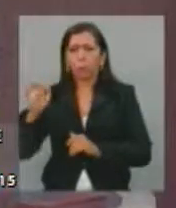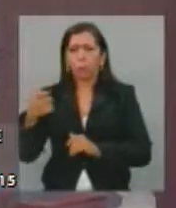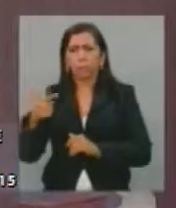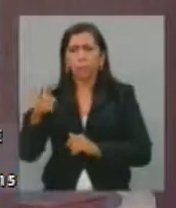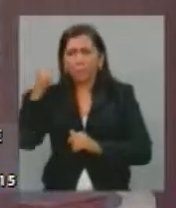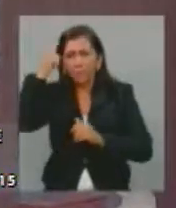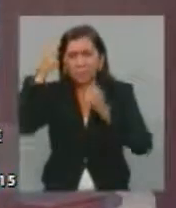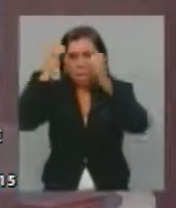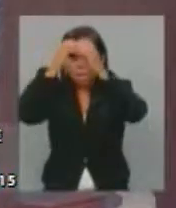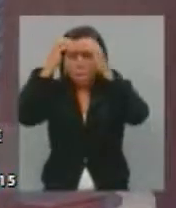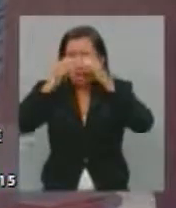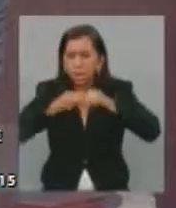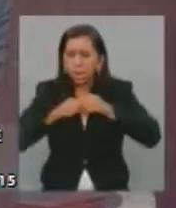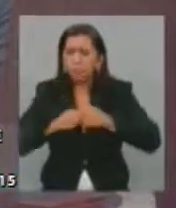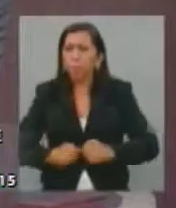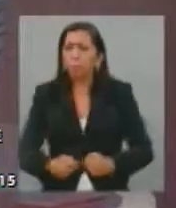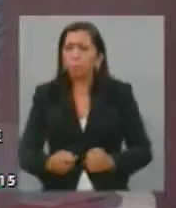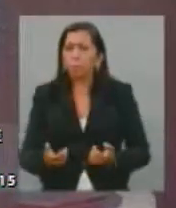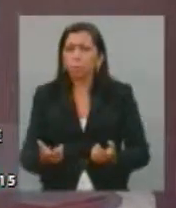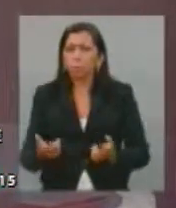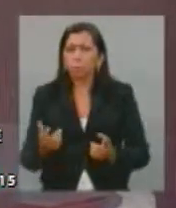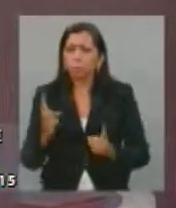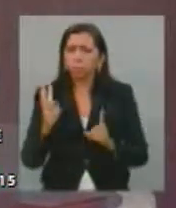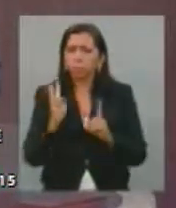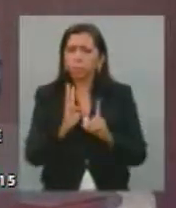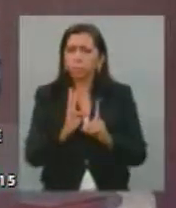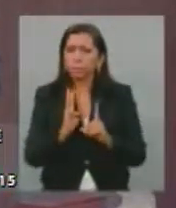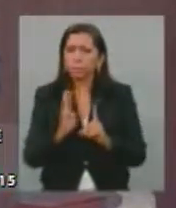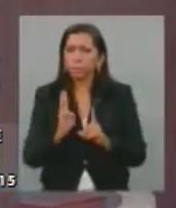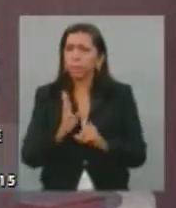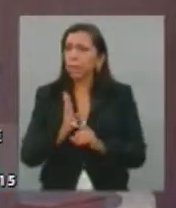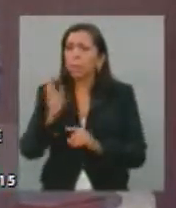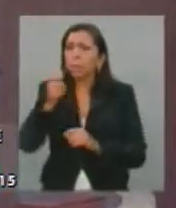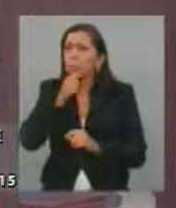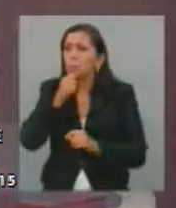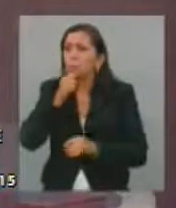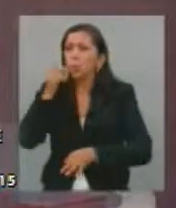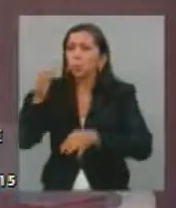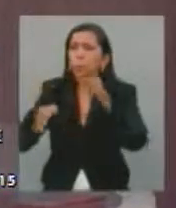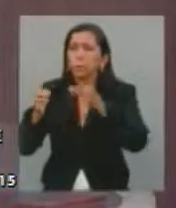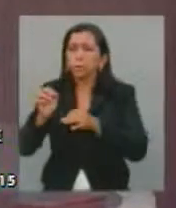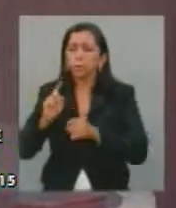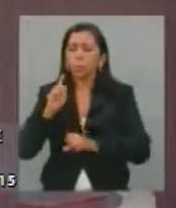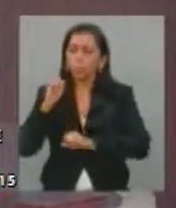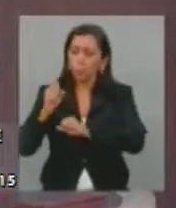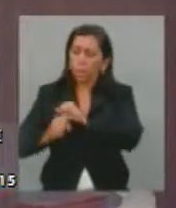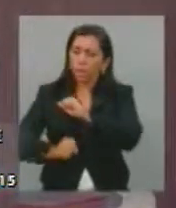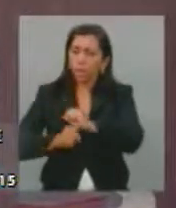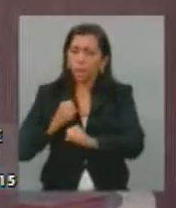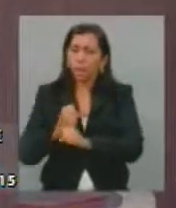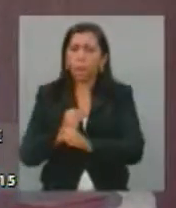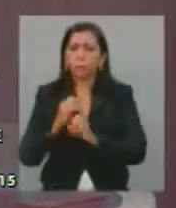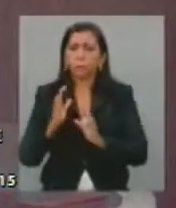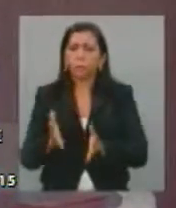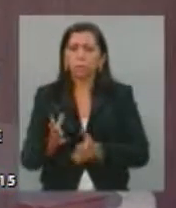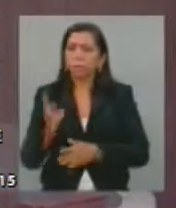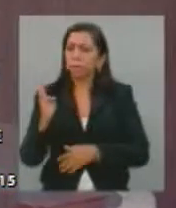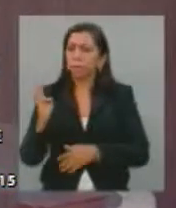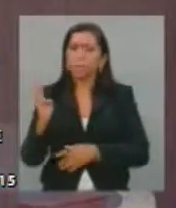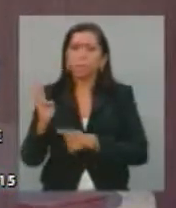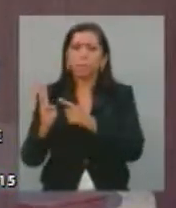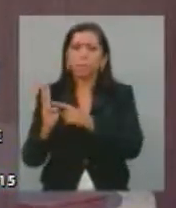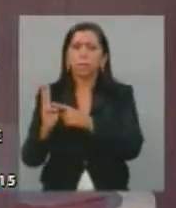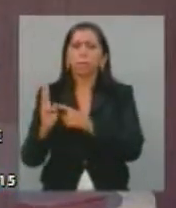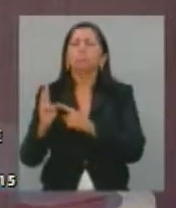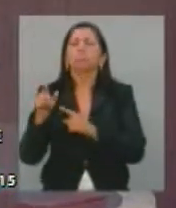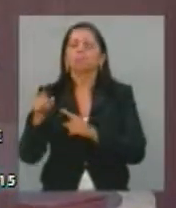-traumatismo. Os três, ainda bem que a justiça andou nesse caso. Um ano se passou, os três estão indiciados de